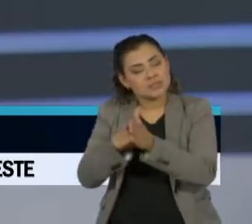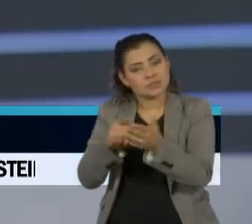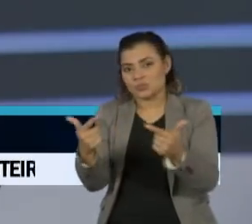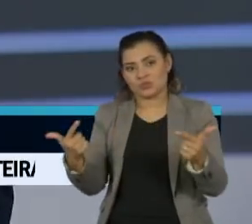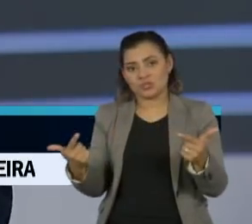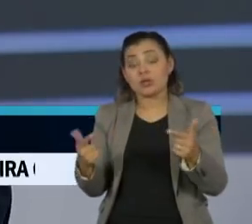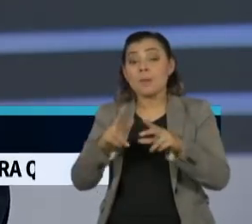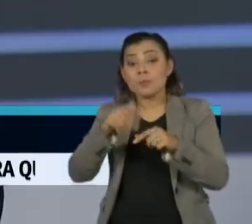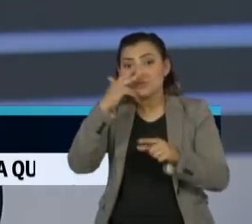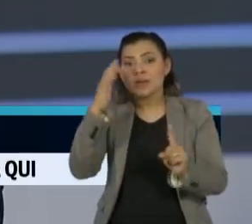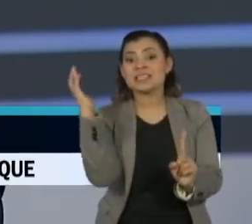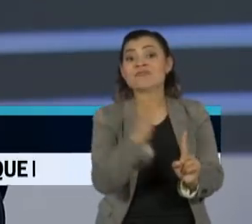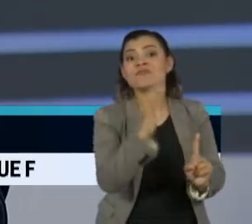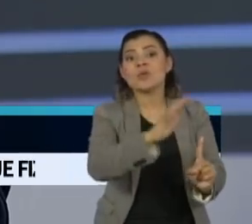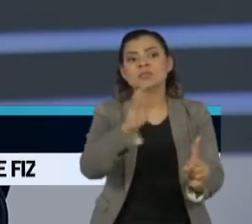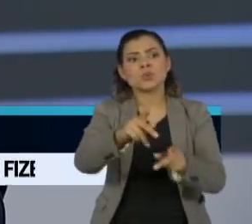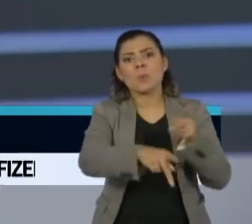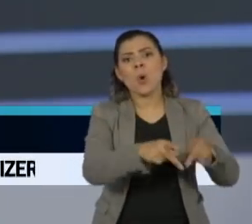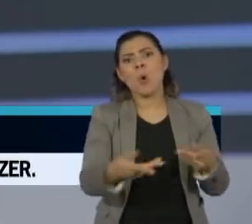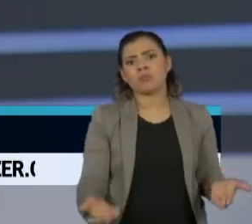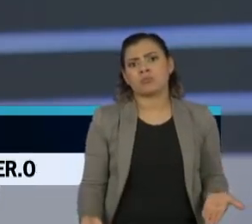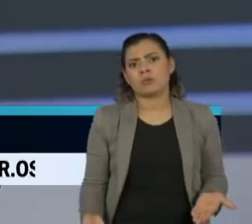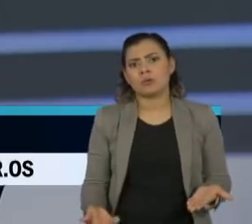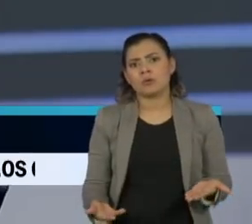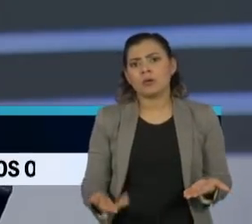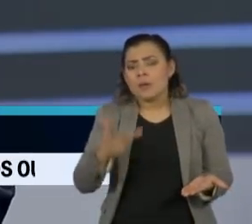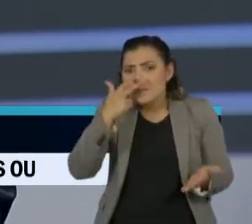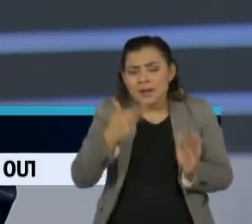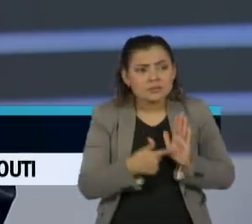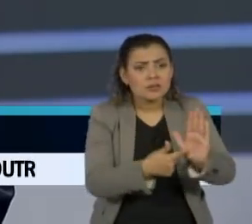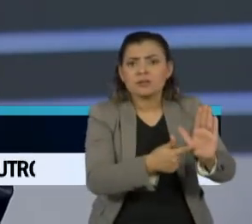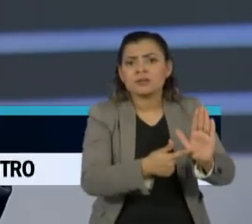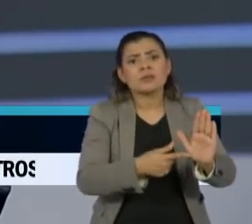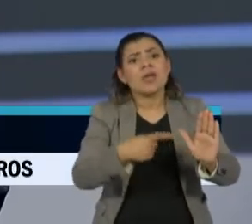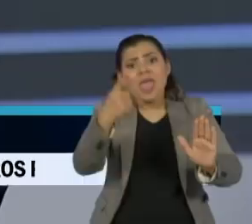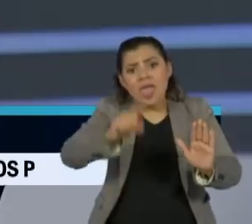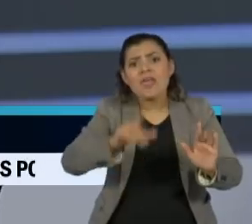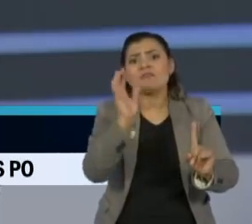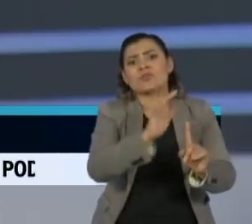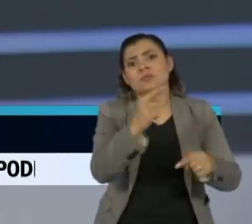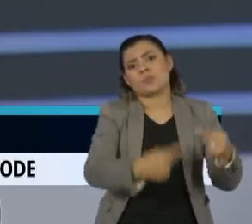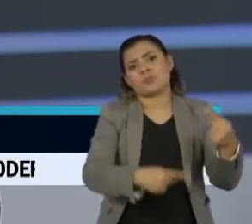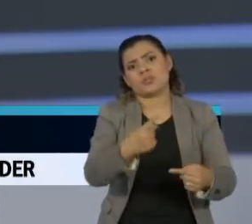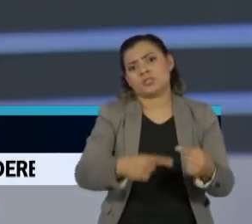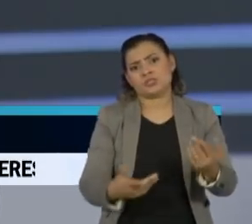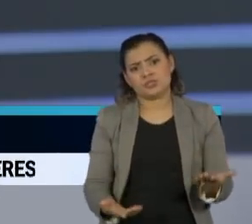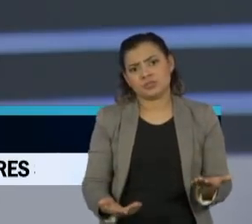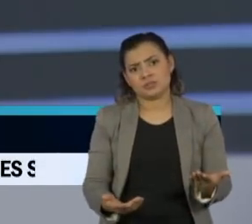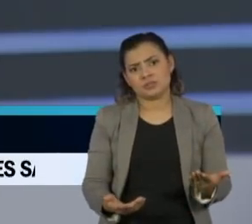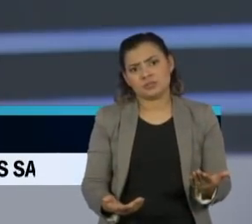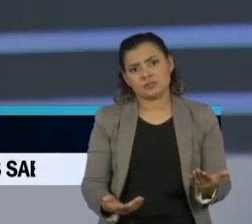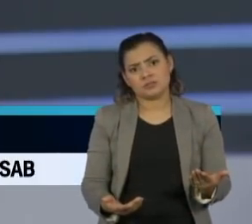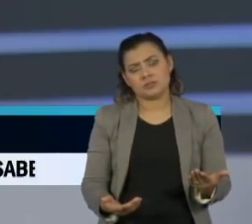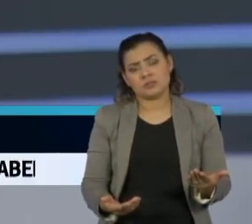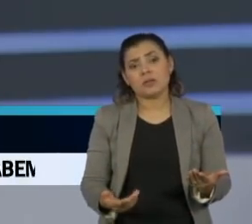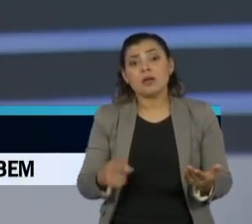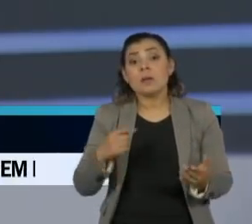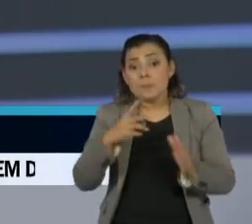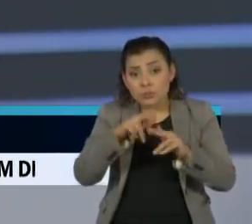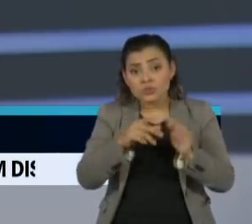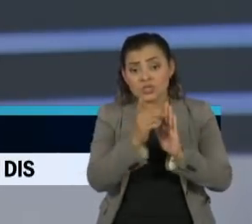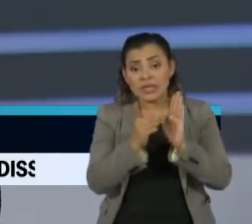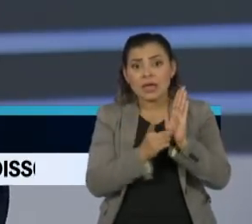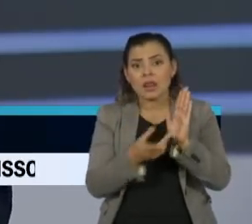forma, você deu uma validação de natureza absolutamente política. E agora, para o decreto,